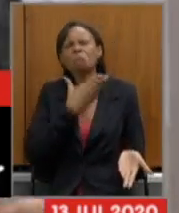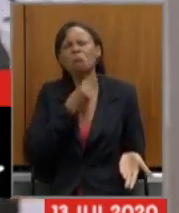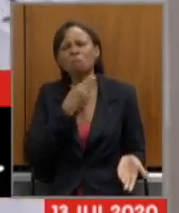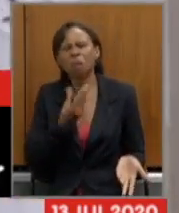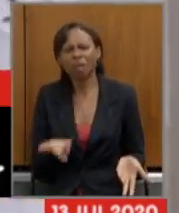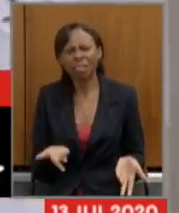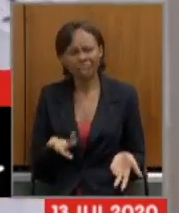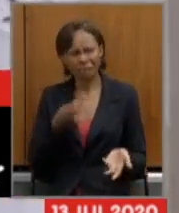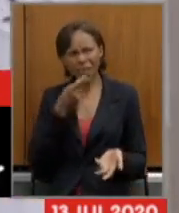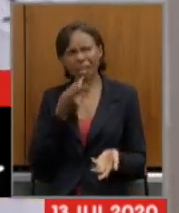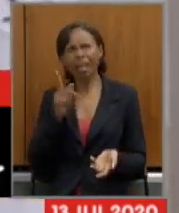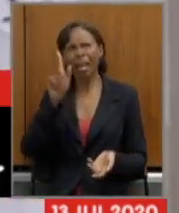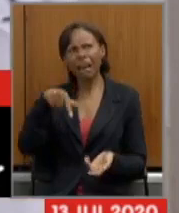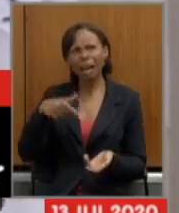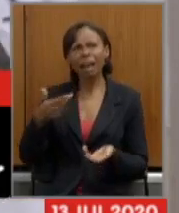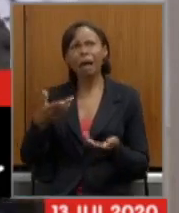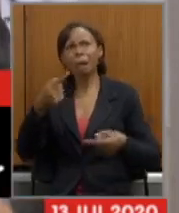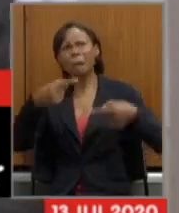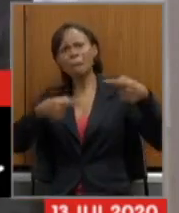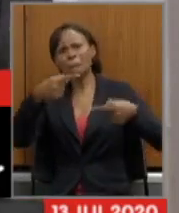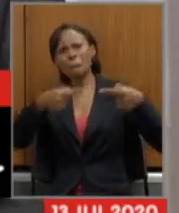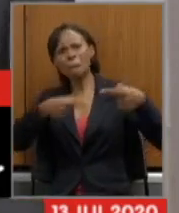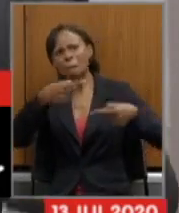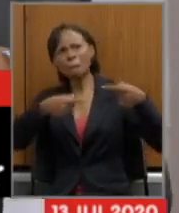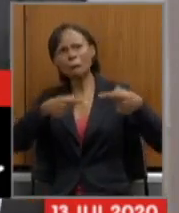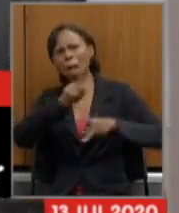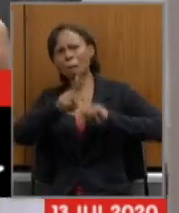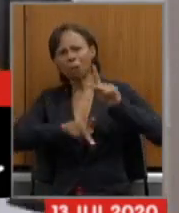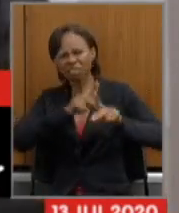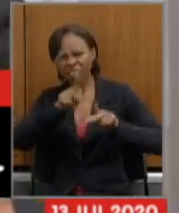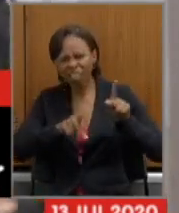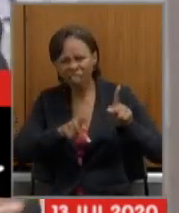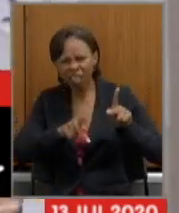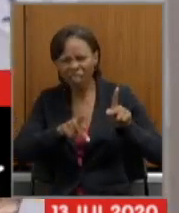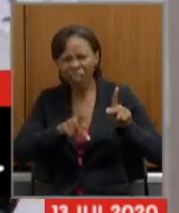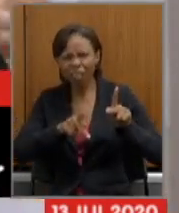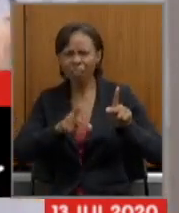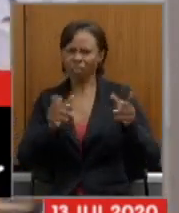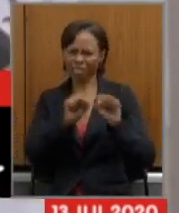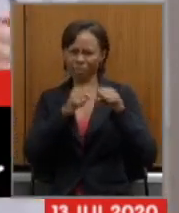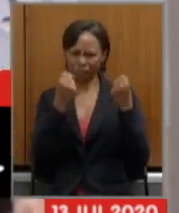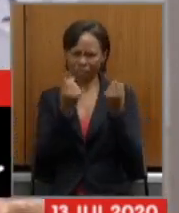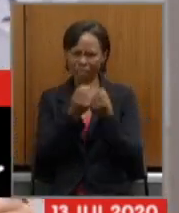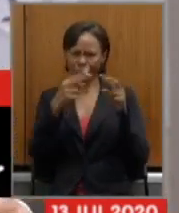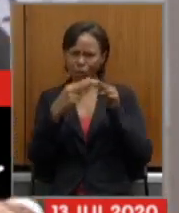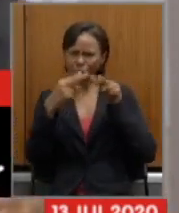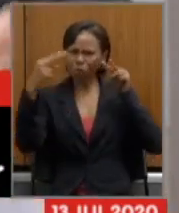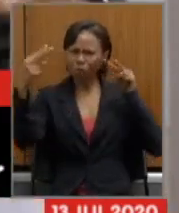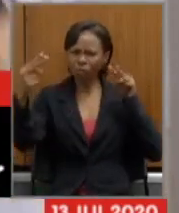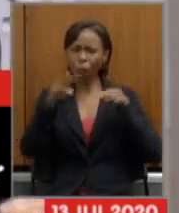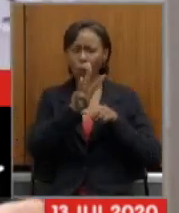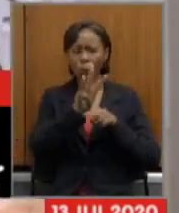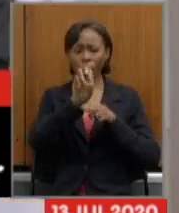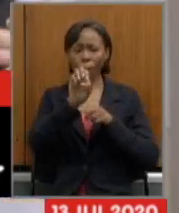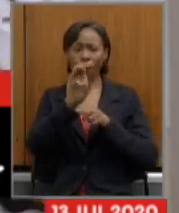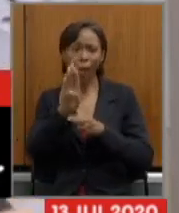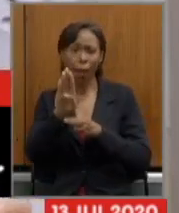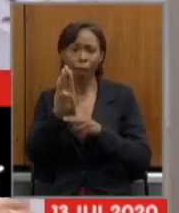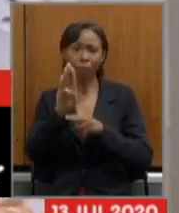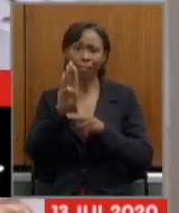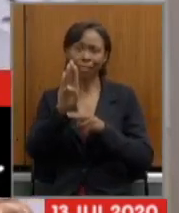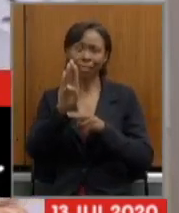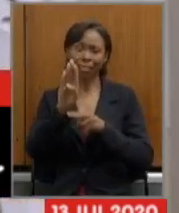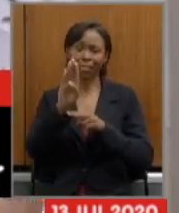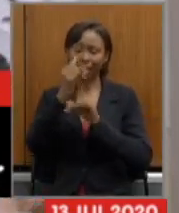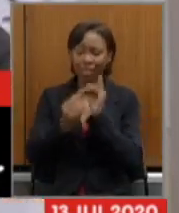debate popular webinário seminário virtual não pode não tem o condão